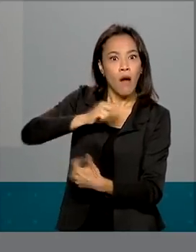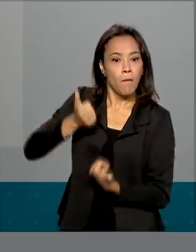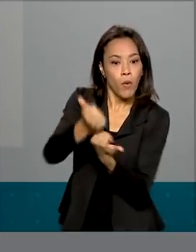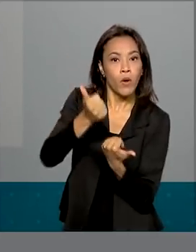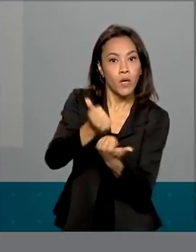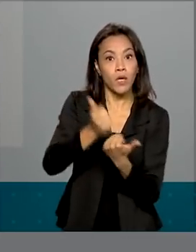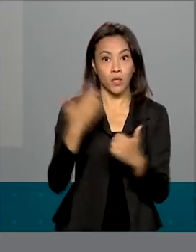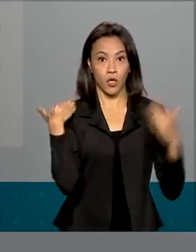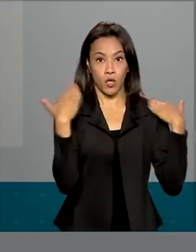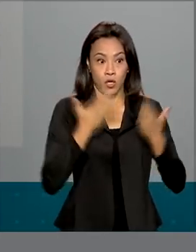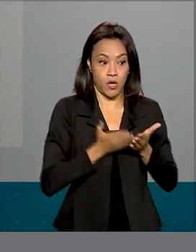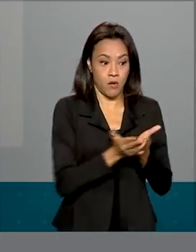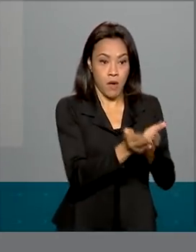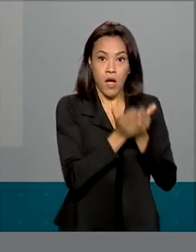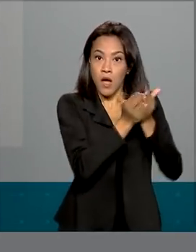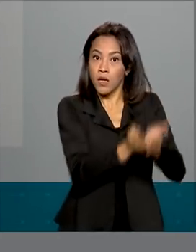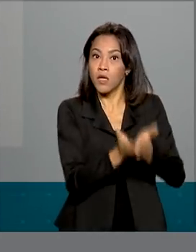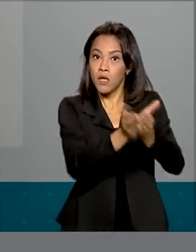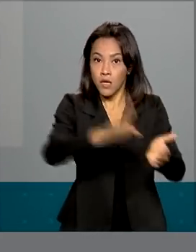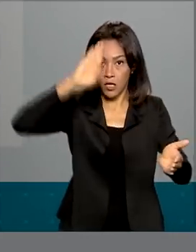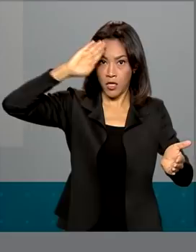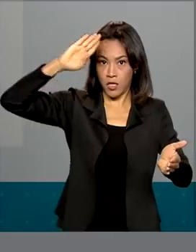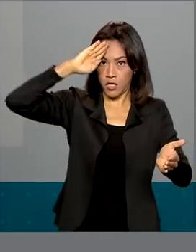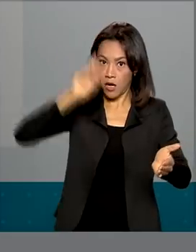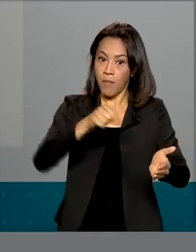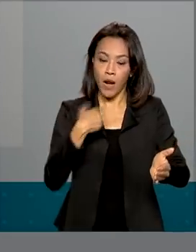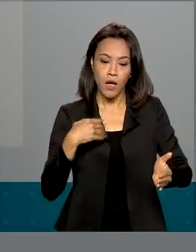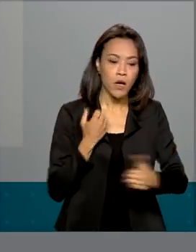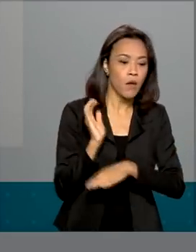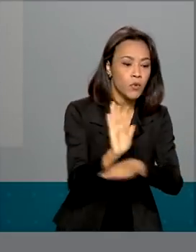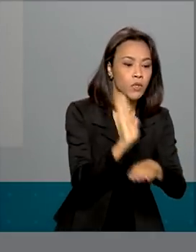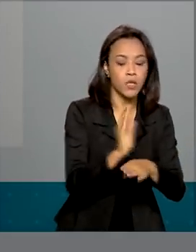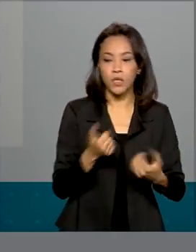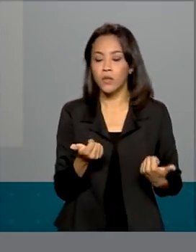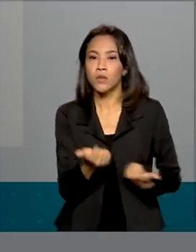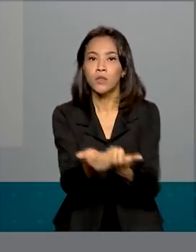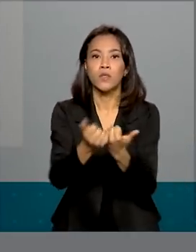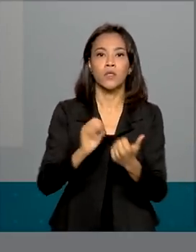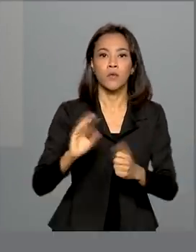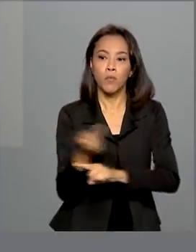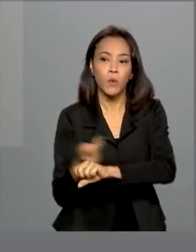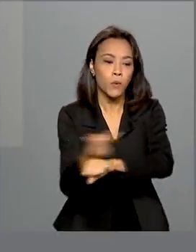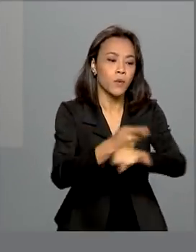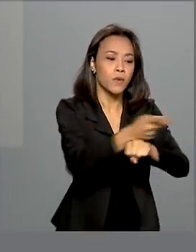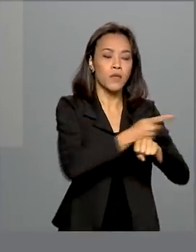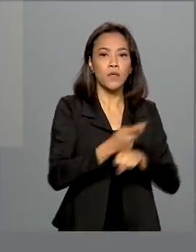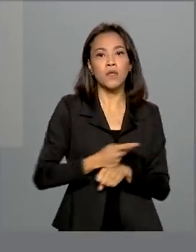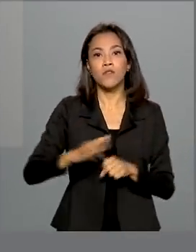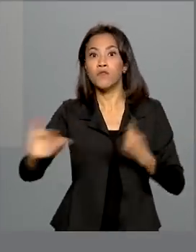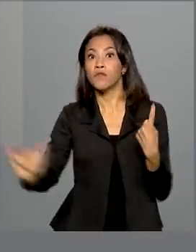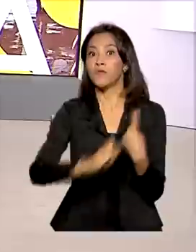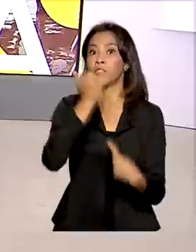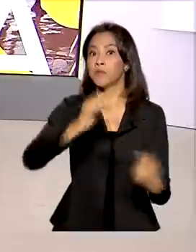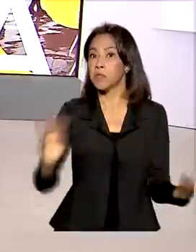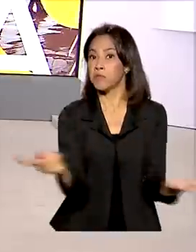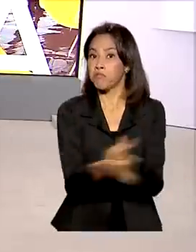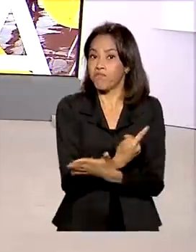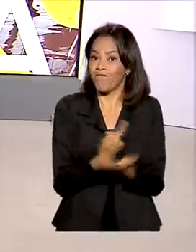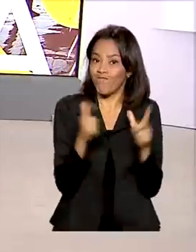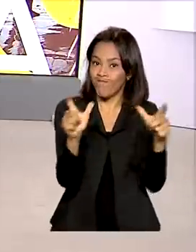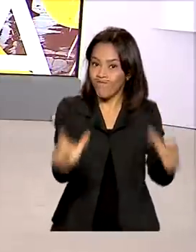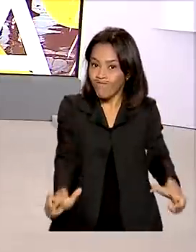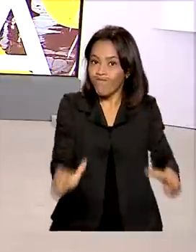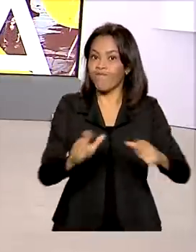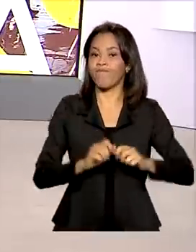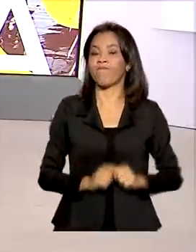a Marinha segue prestando as operações de resgate, transporte de feridos e buscas por vítimas do acidente. O